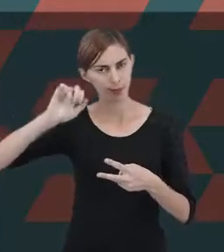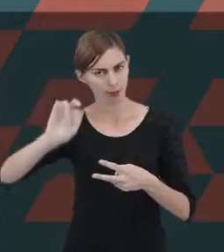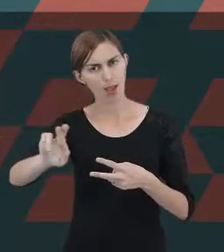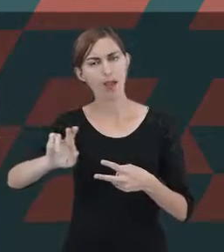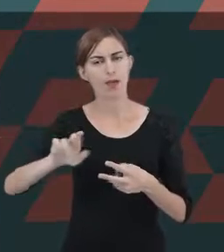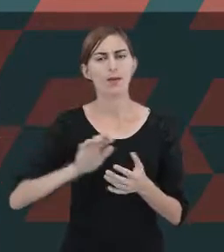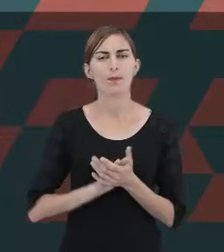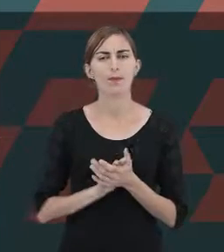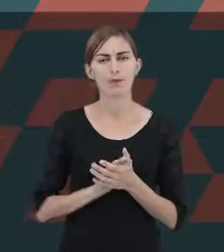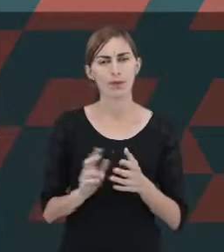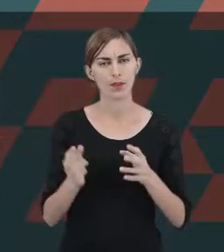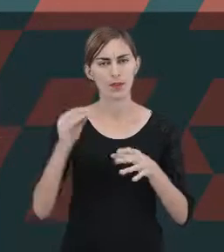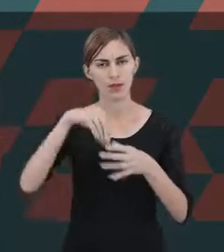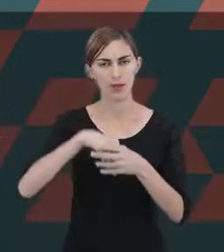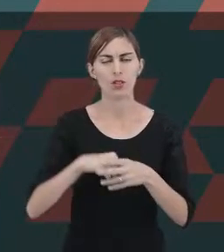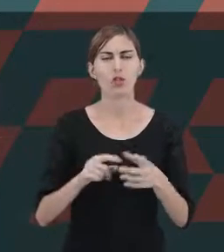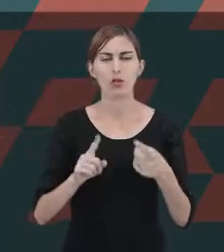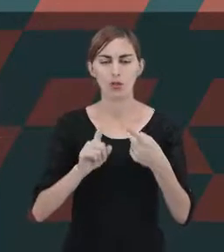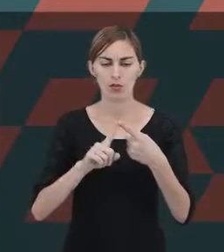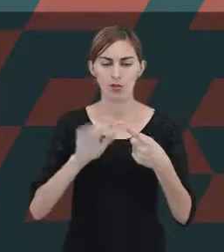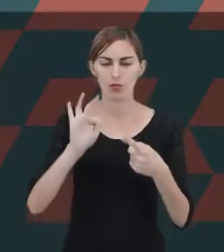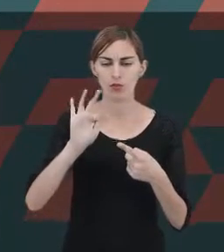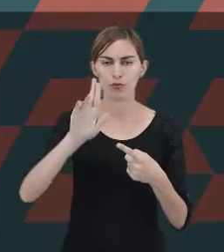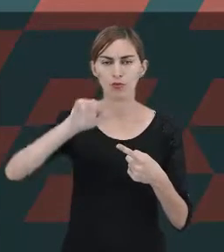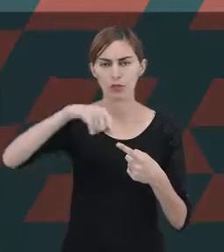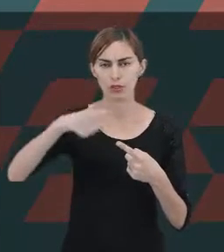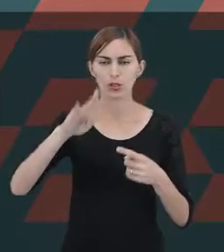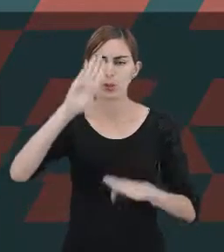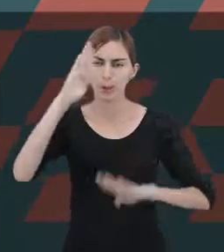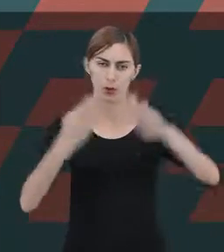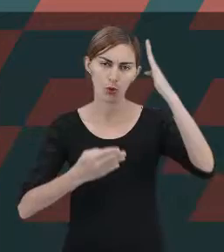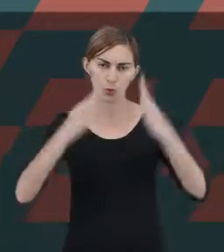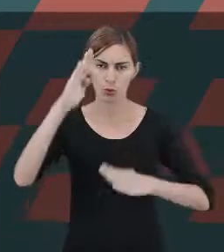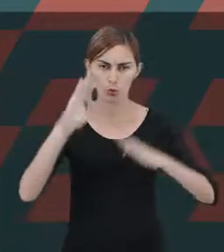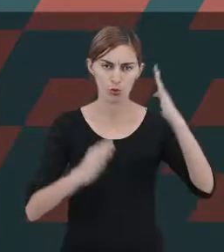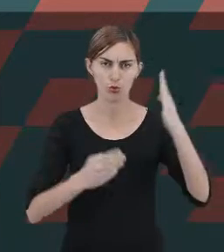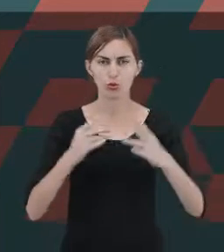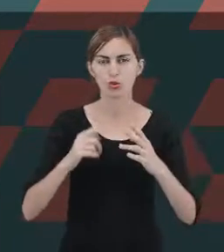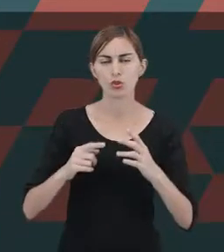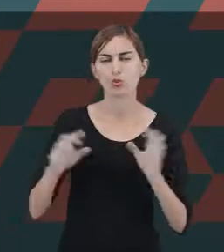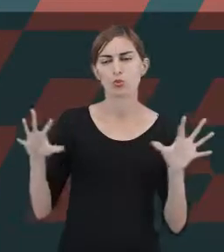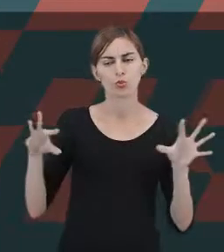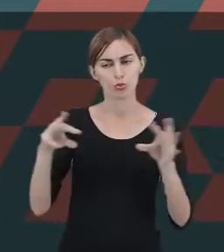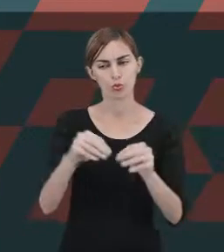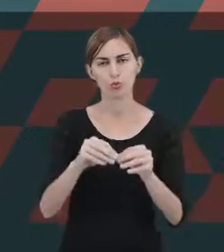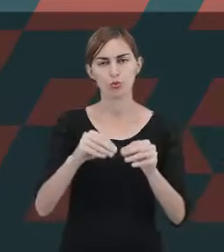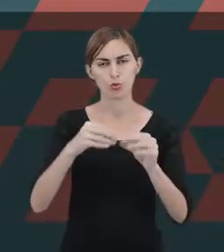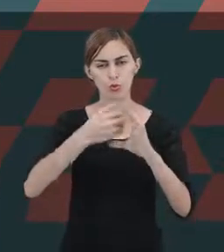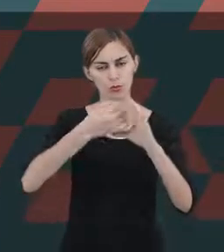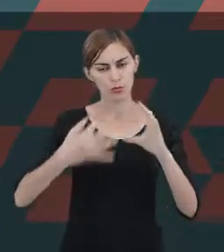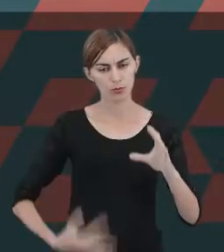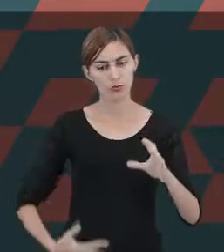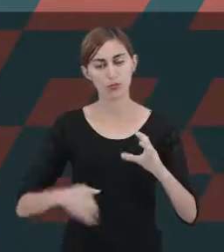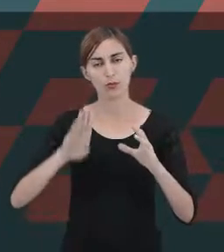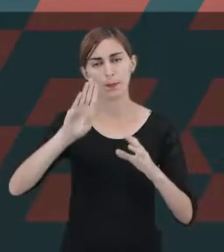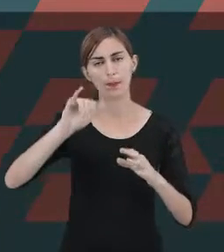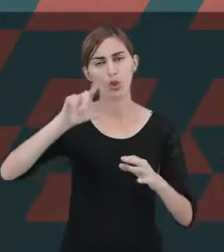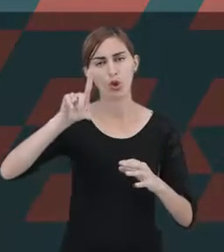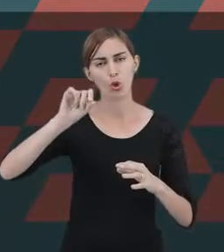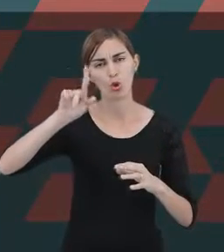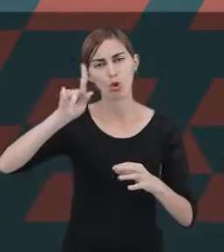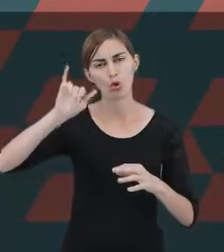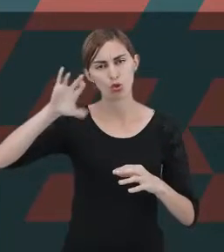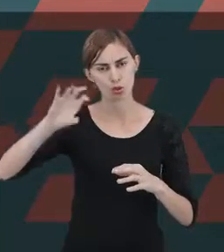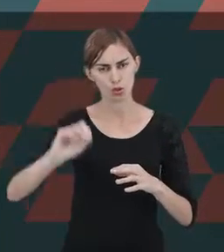ele traz como uma função biológica e aí envolve todos aqueles aspectos biológicos e necessidades